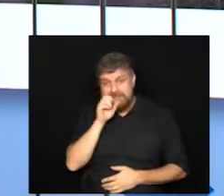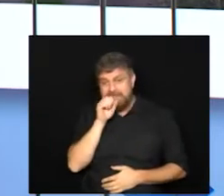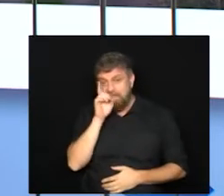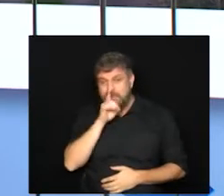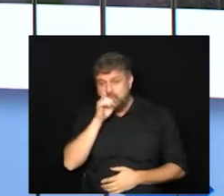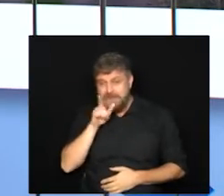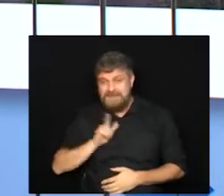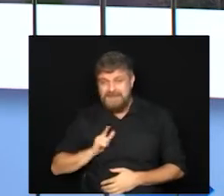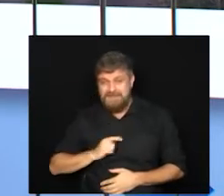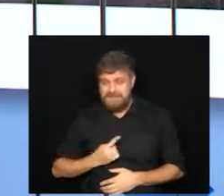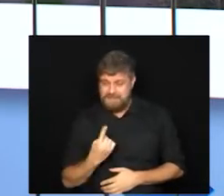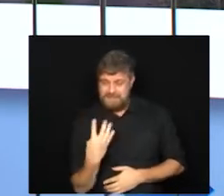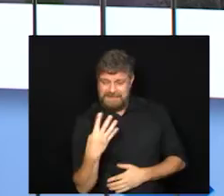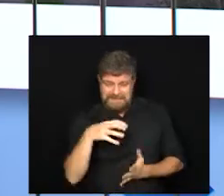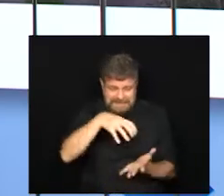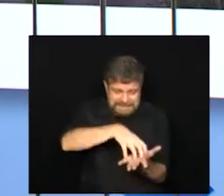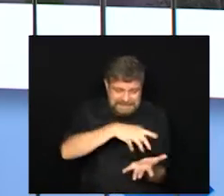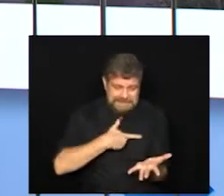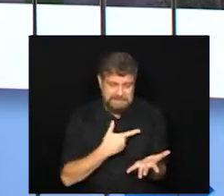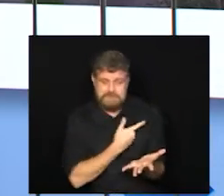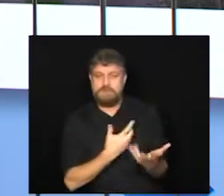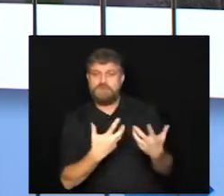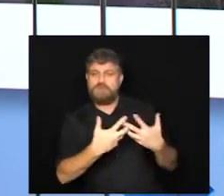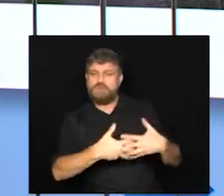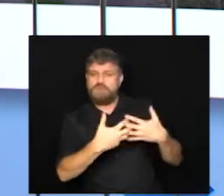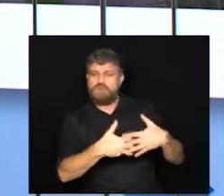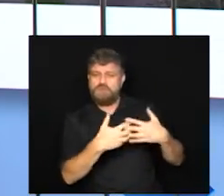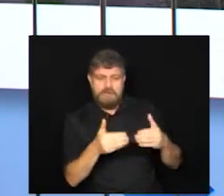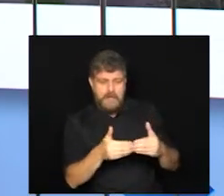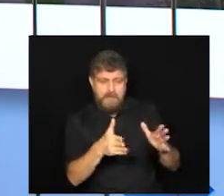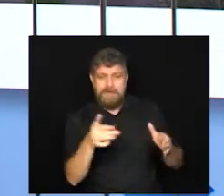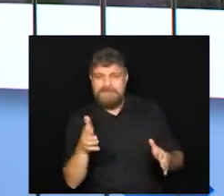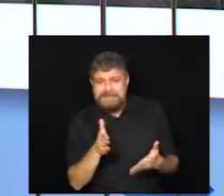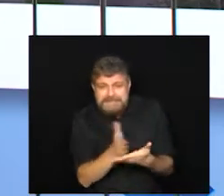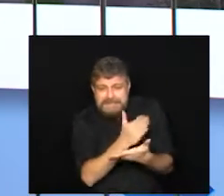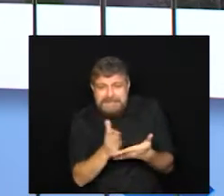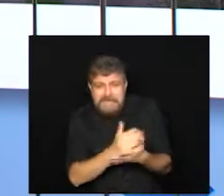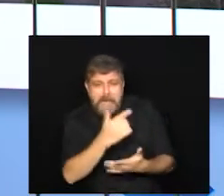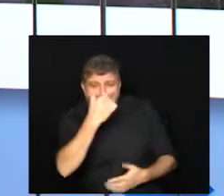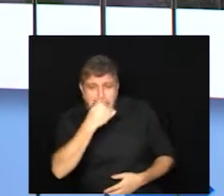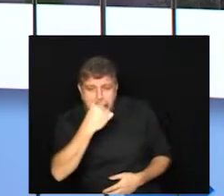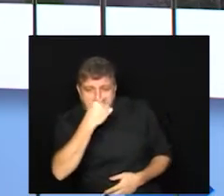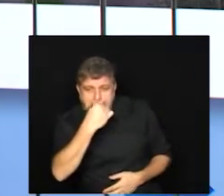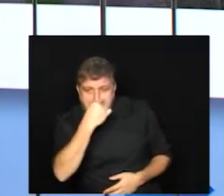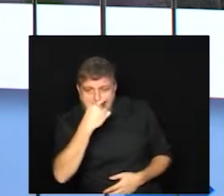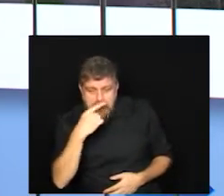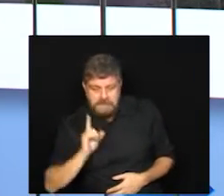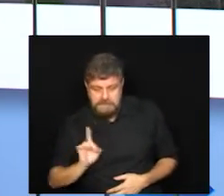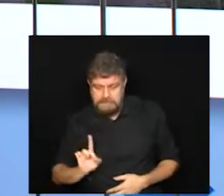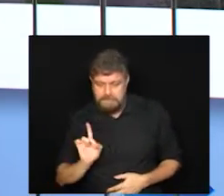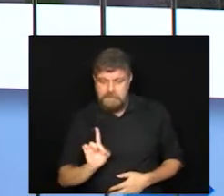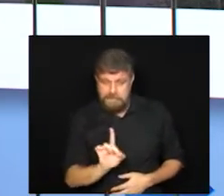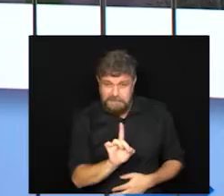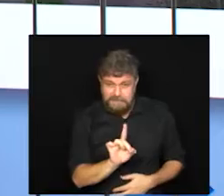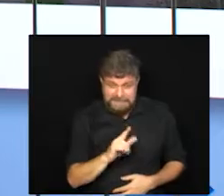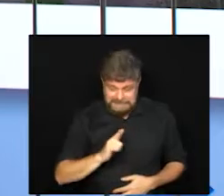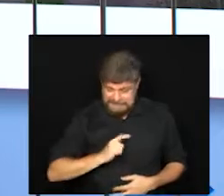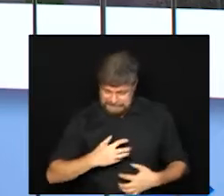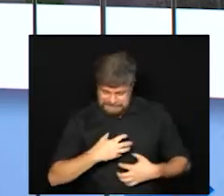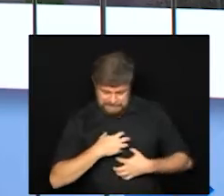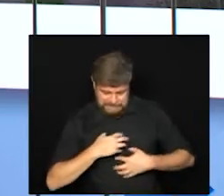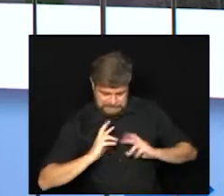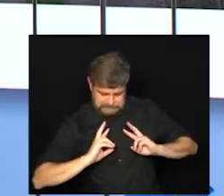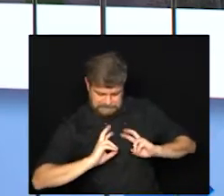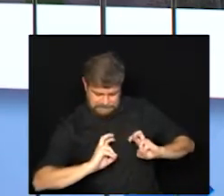14 centros de saúde funcionaram como gripário, ou seja, a porta de entrada das pessoas